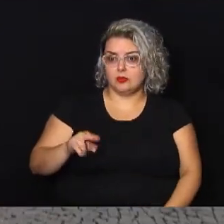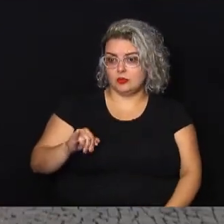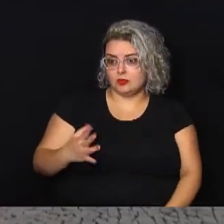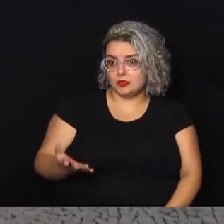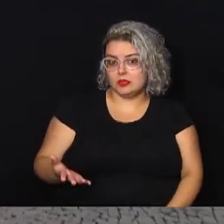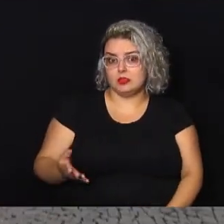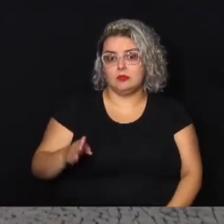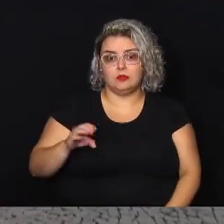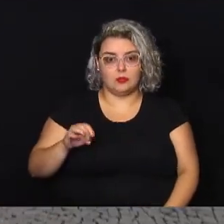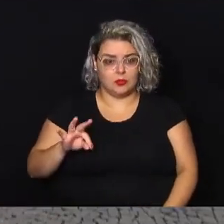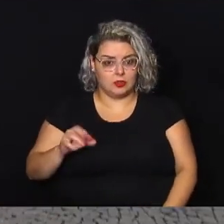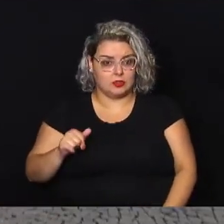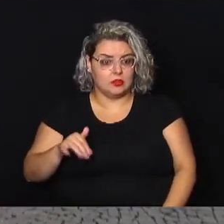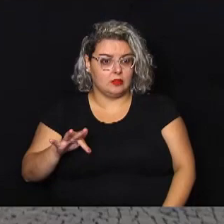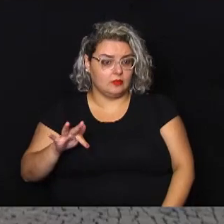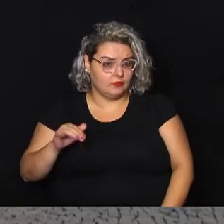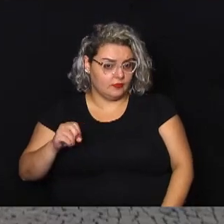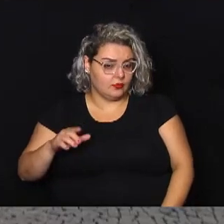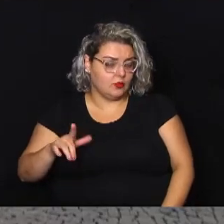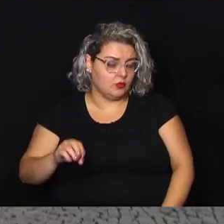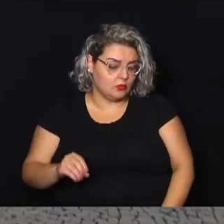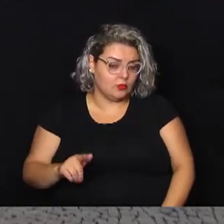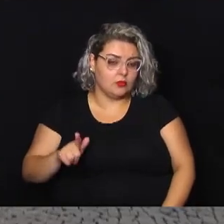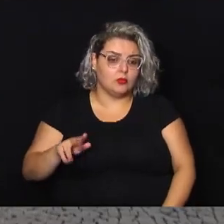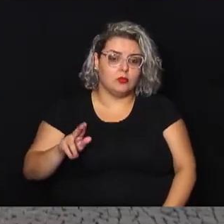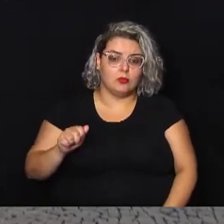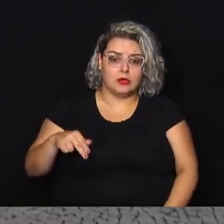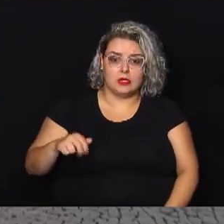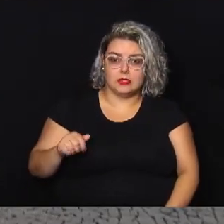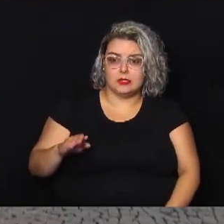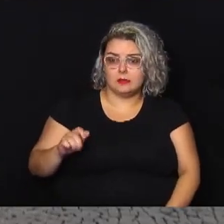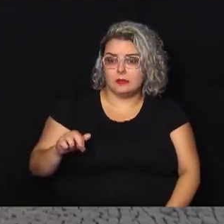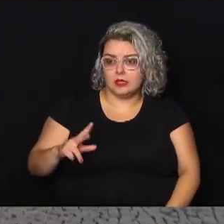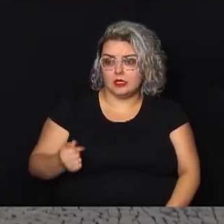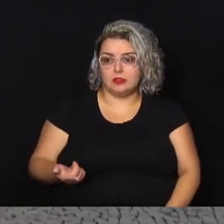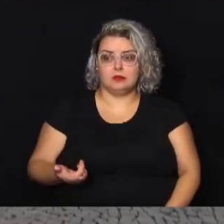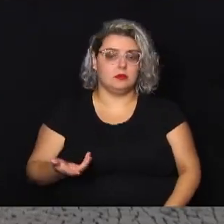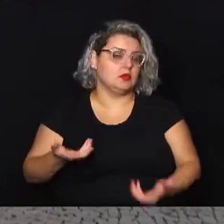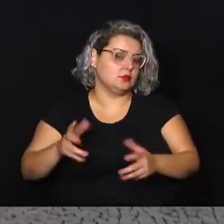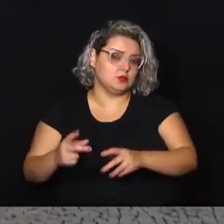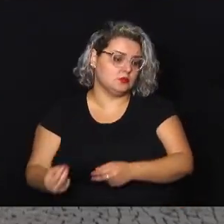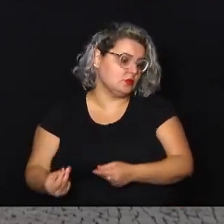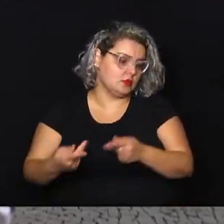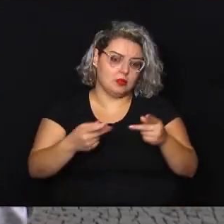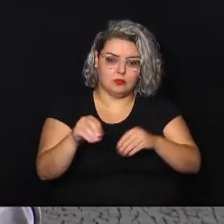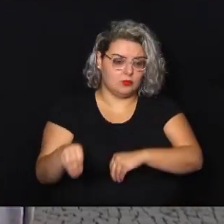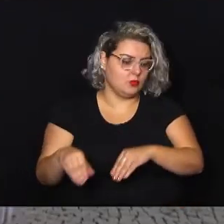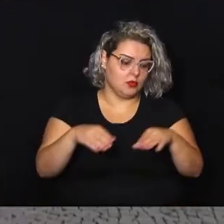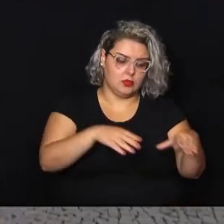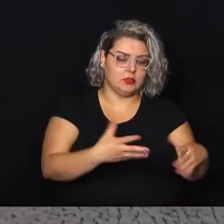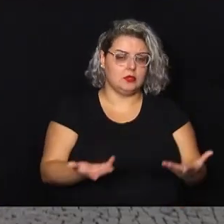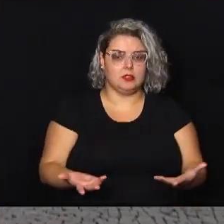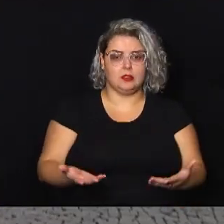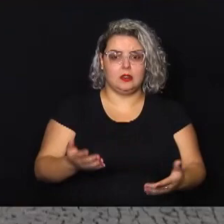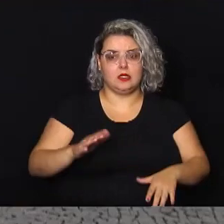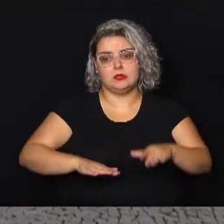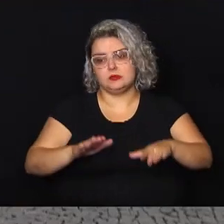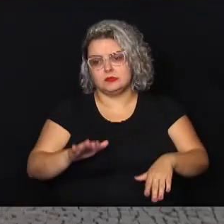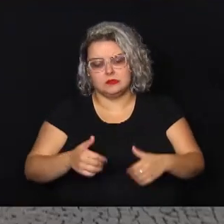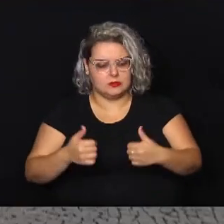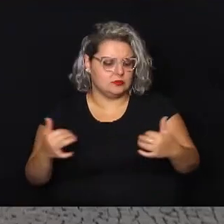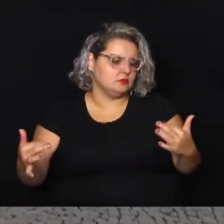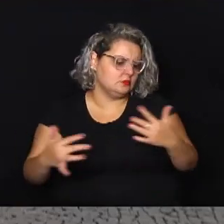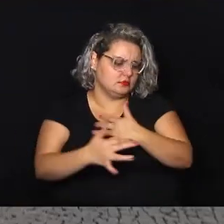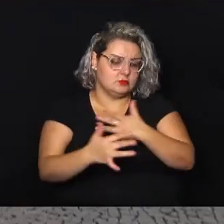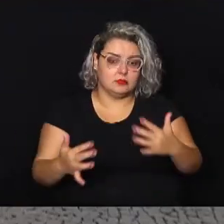ao redor do centro, mas ela não tem intenção de vir para centro por causa de problemas, seja de mobilidade, seja por causa das pessoas em situação de rua,